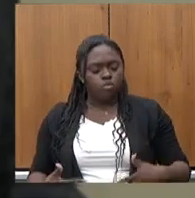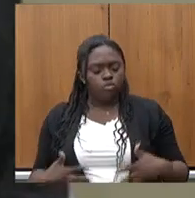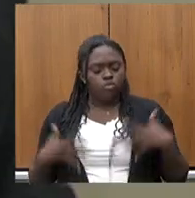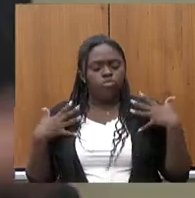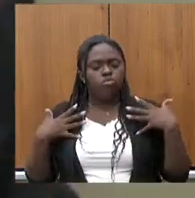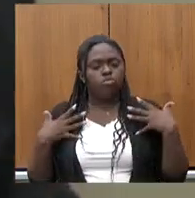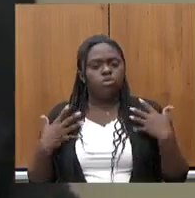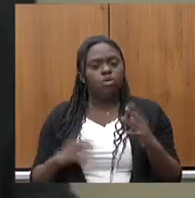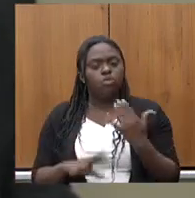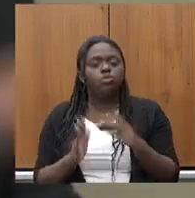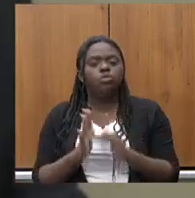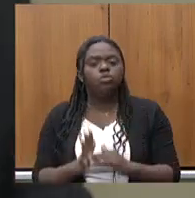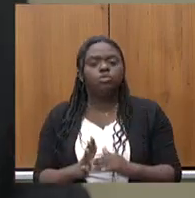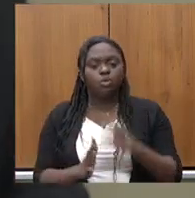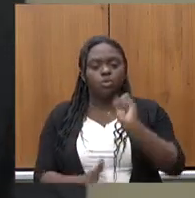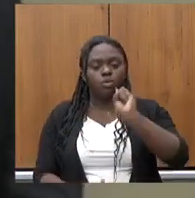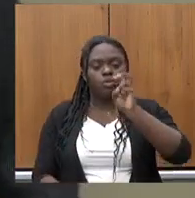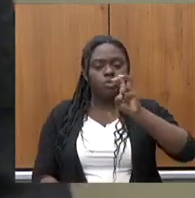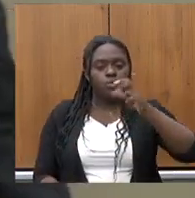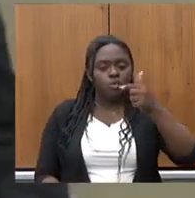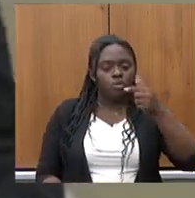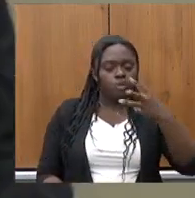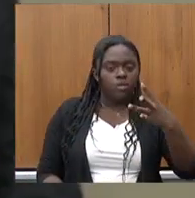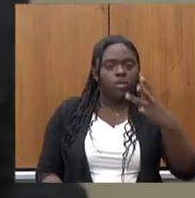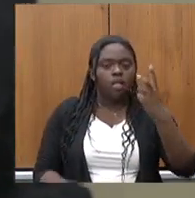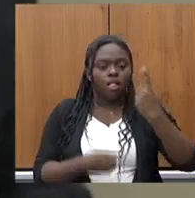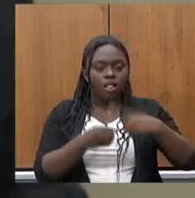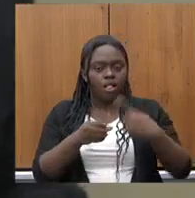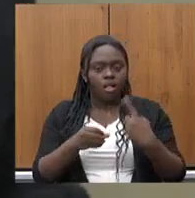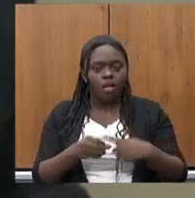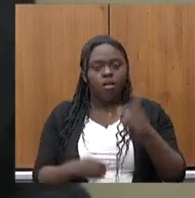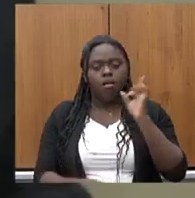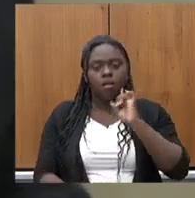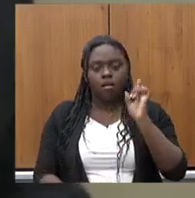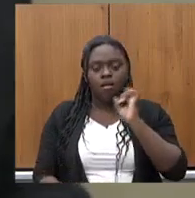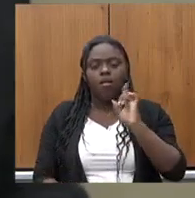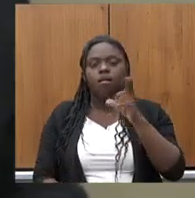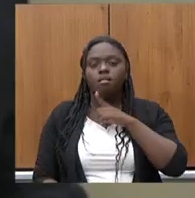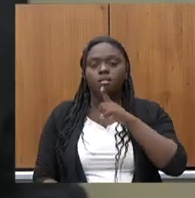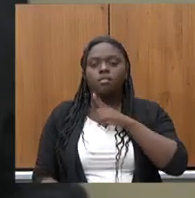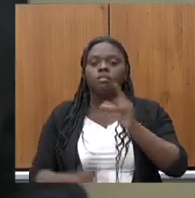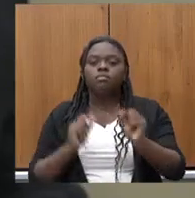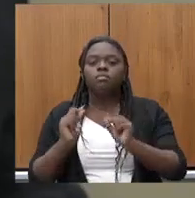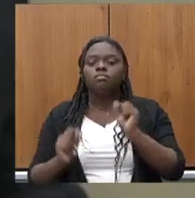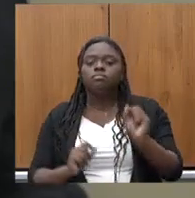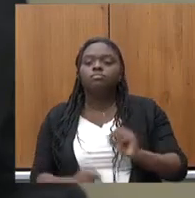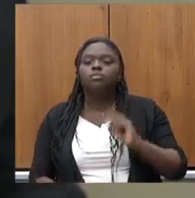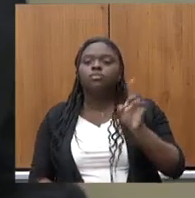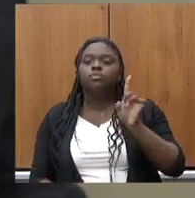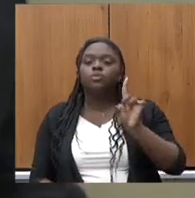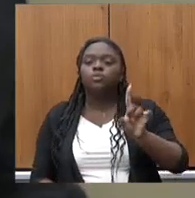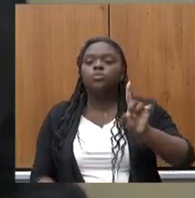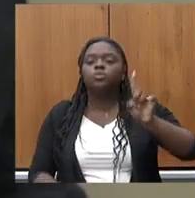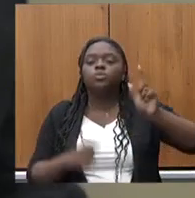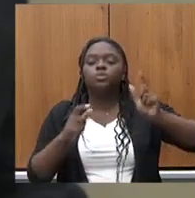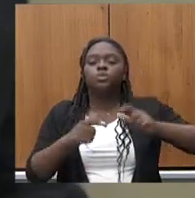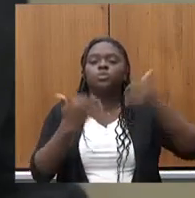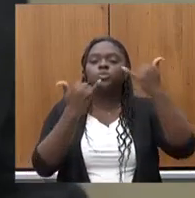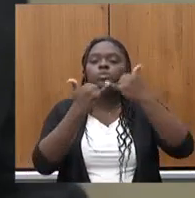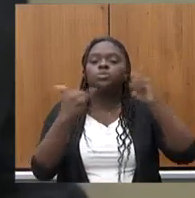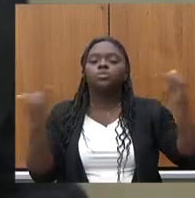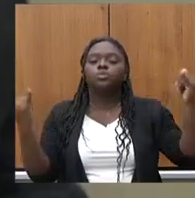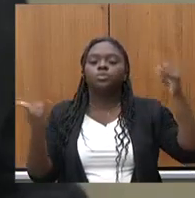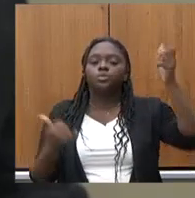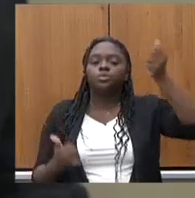os 853 municípios mineiros têm pelo menos uma usina de geração